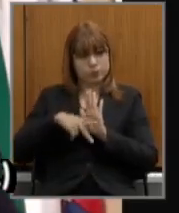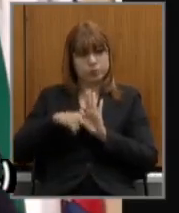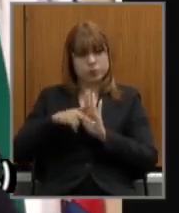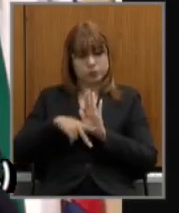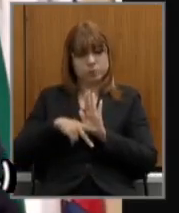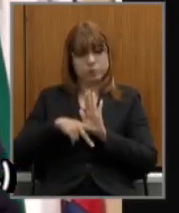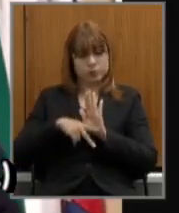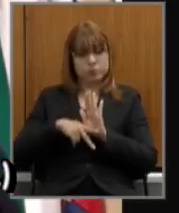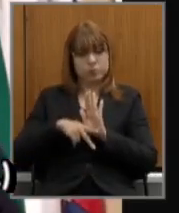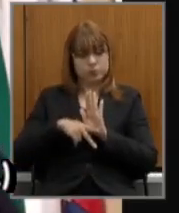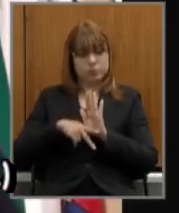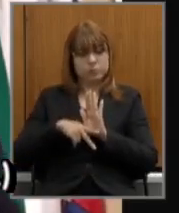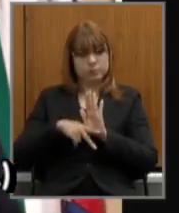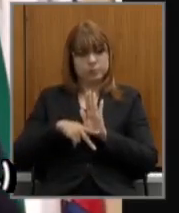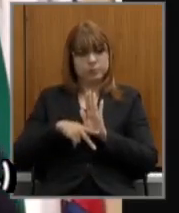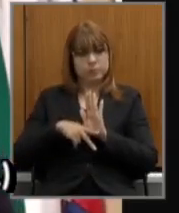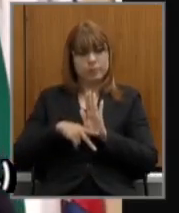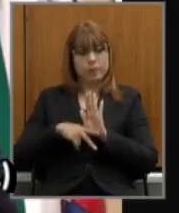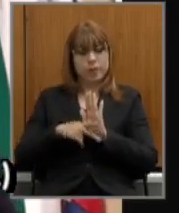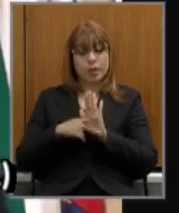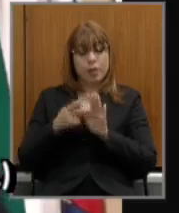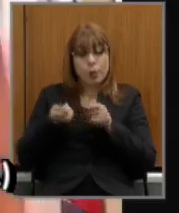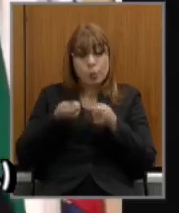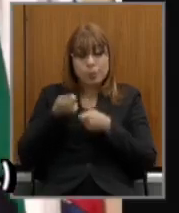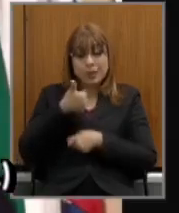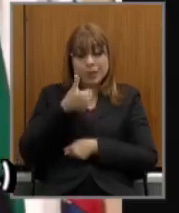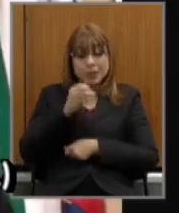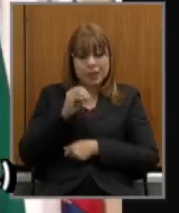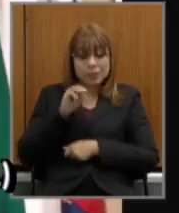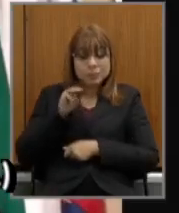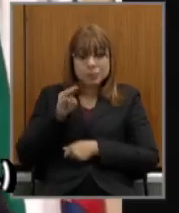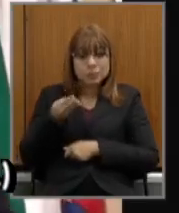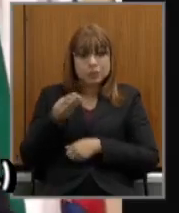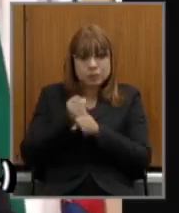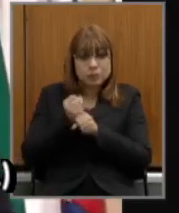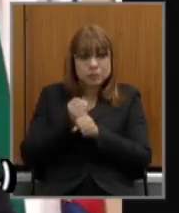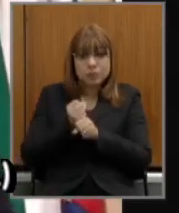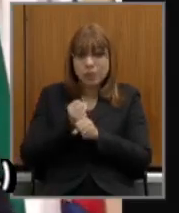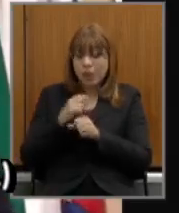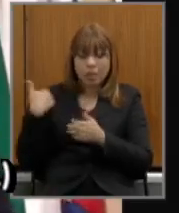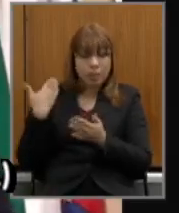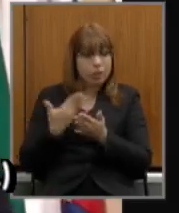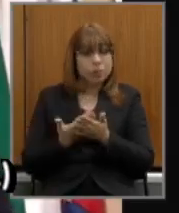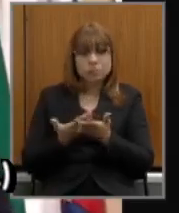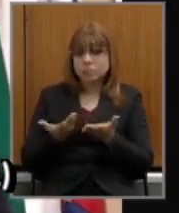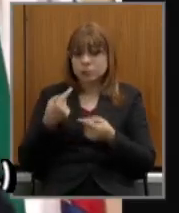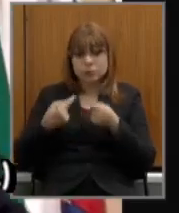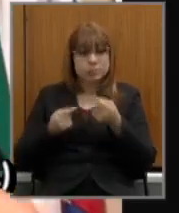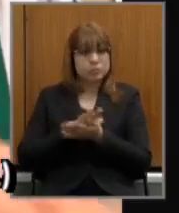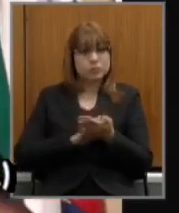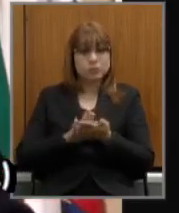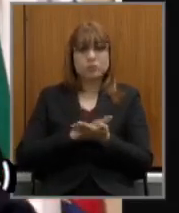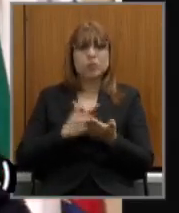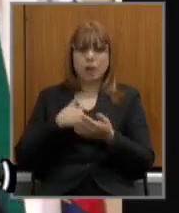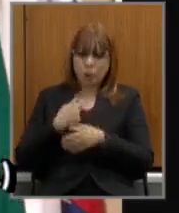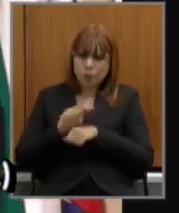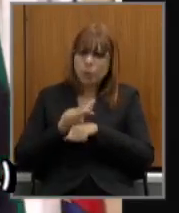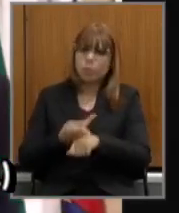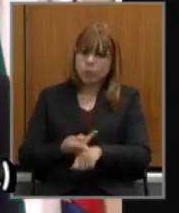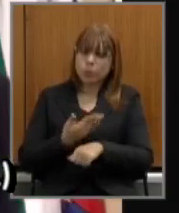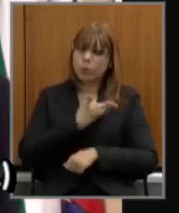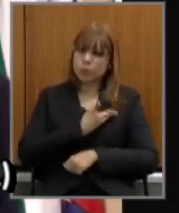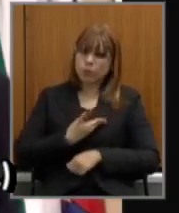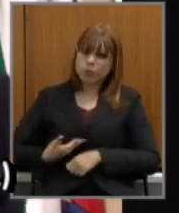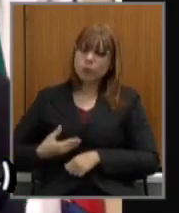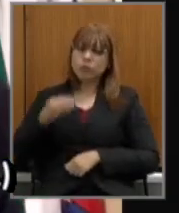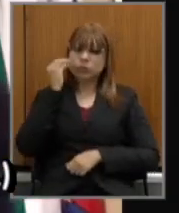que economiza 10 milhões por ano até hoje não foi colocado eu fui atrás do governo pedir para